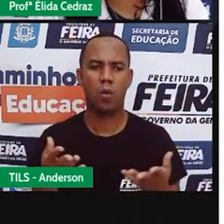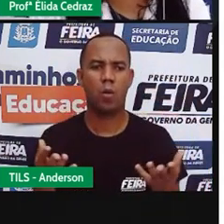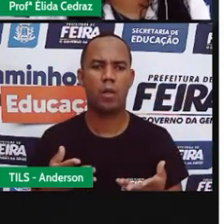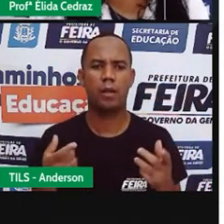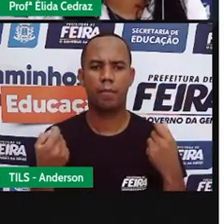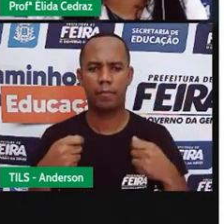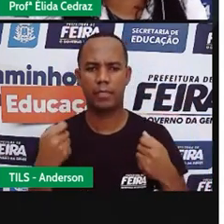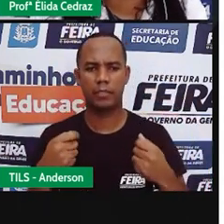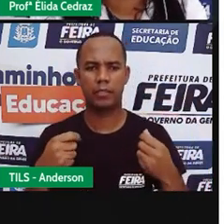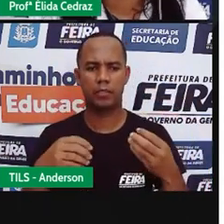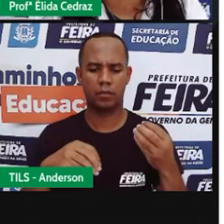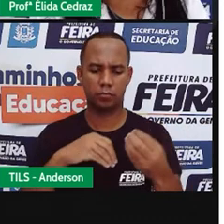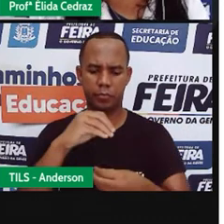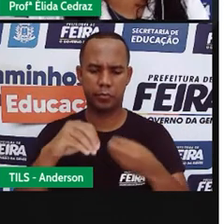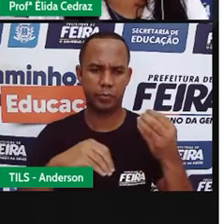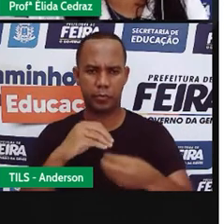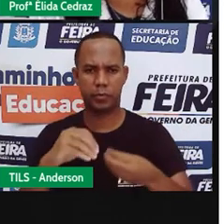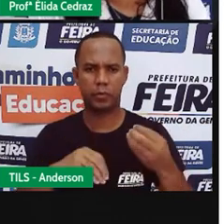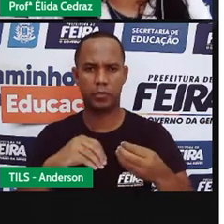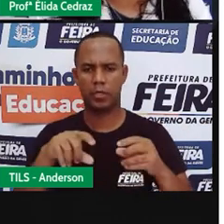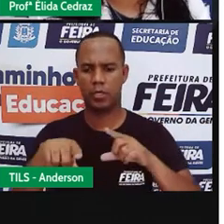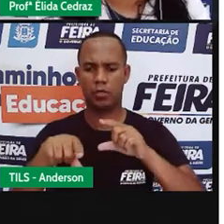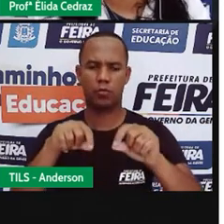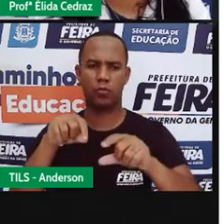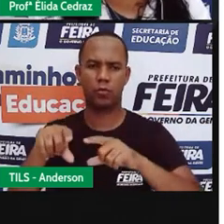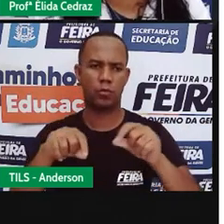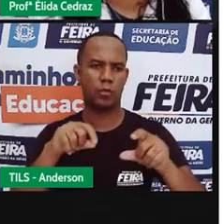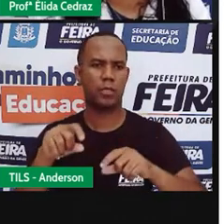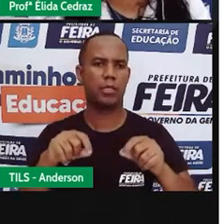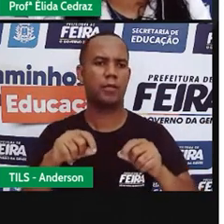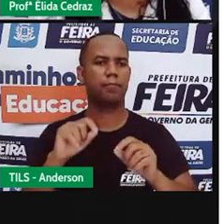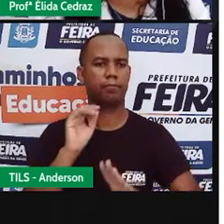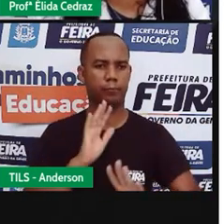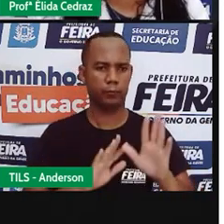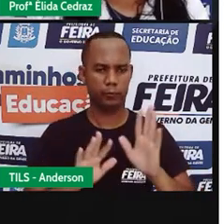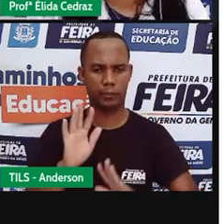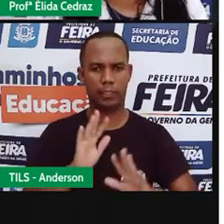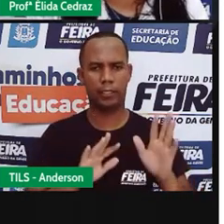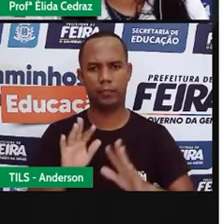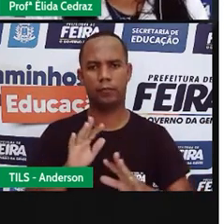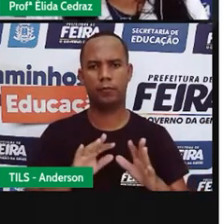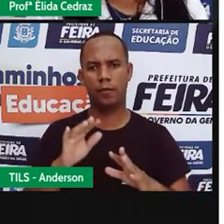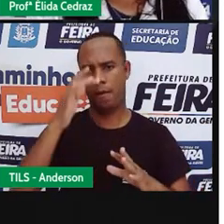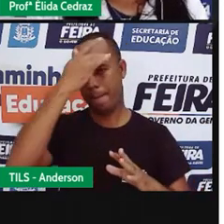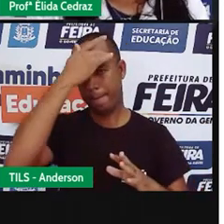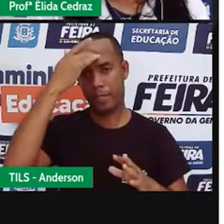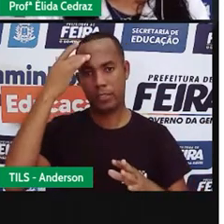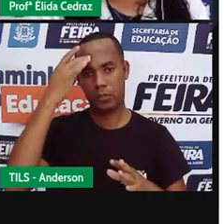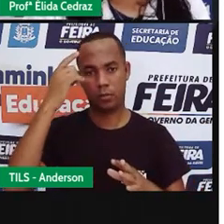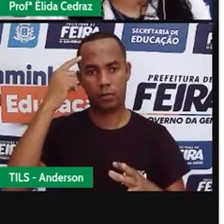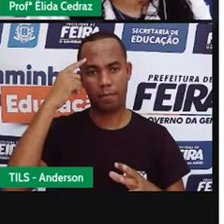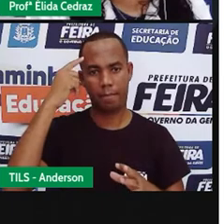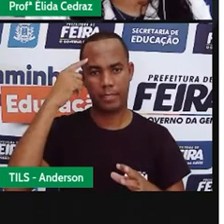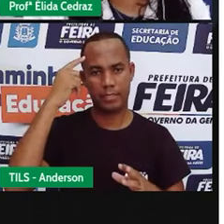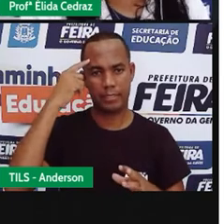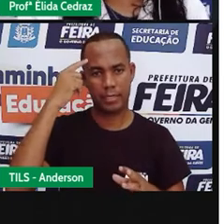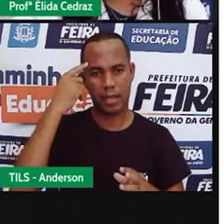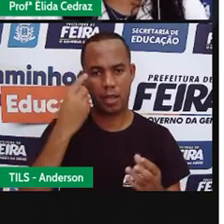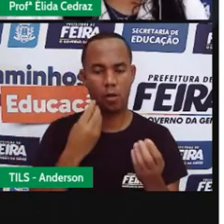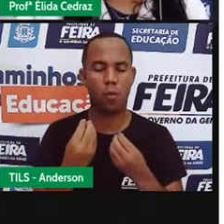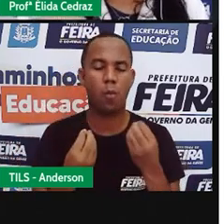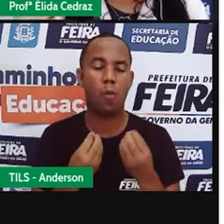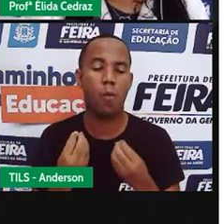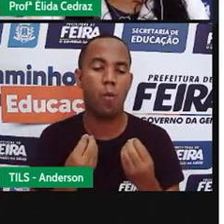está precisando de um cuidado muito grande e com muito carinho as pessoas têm repensado as formas